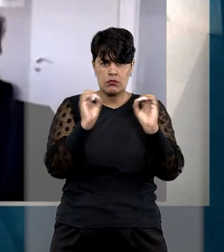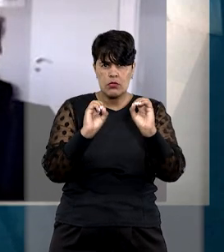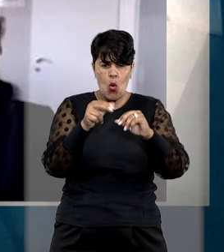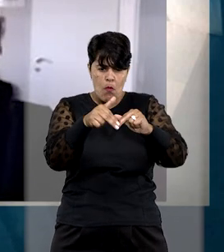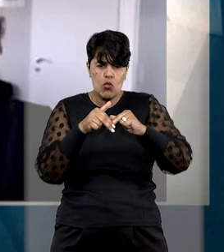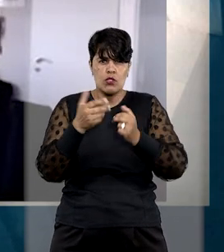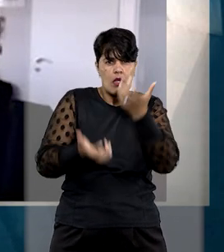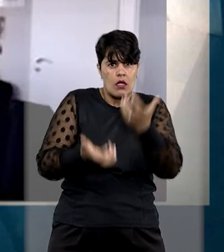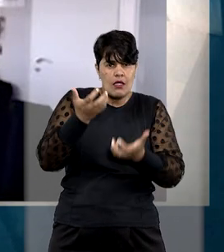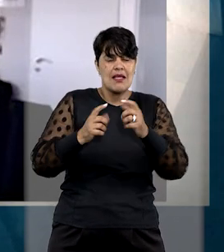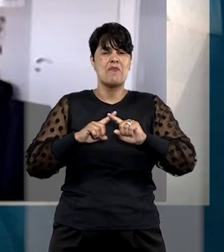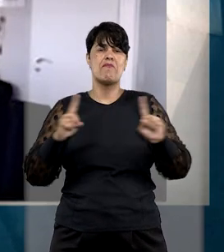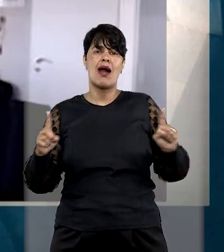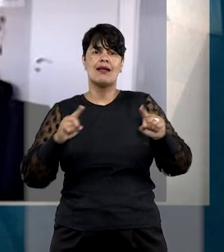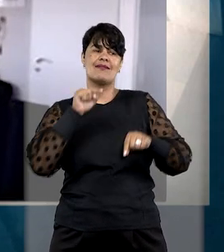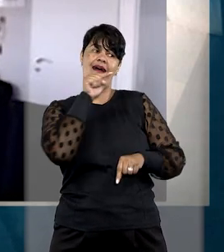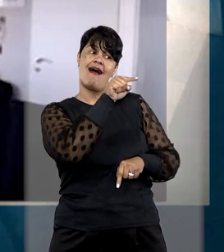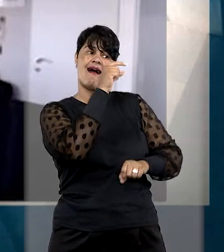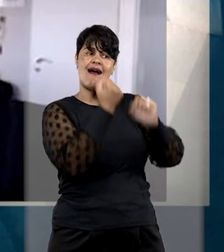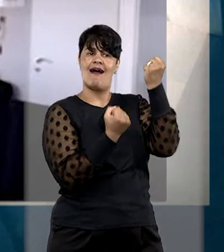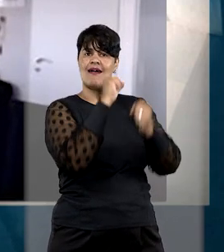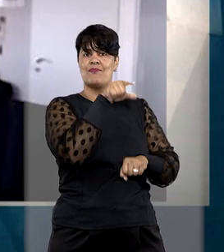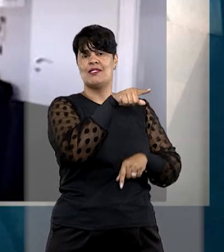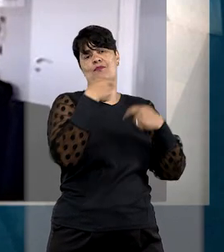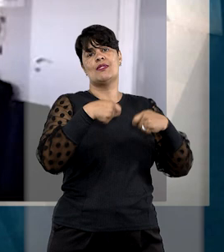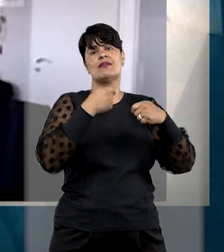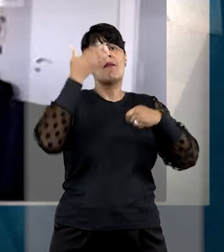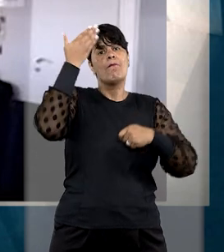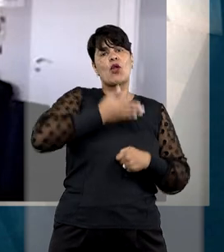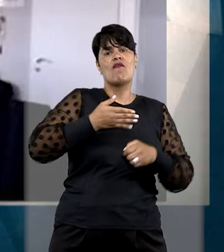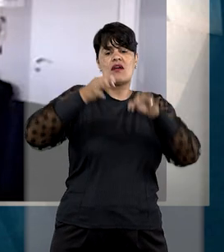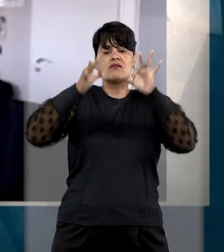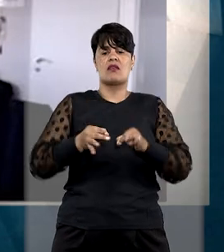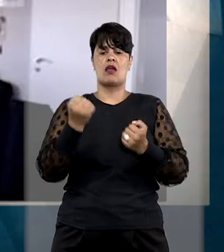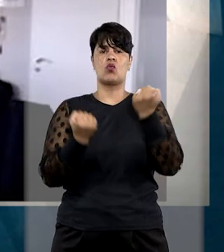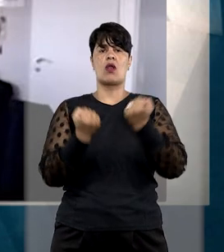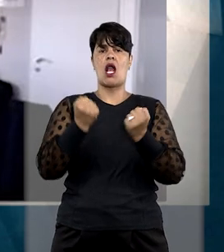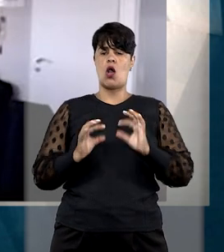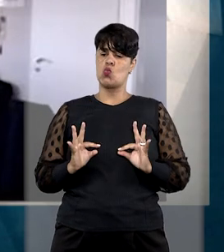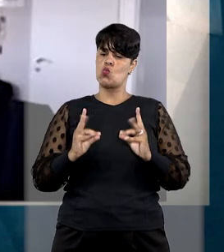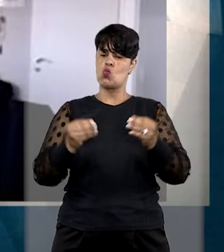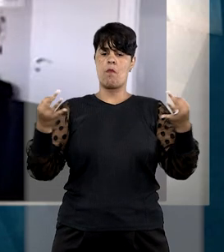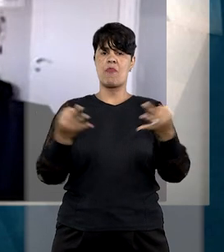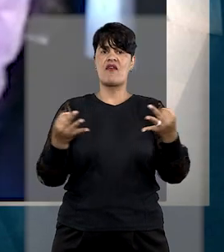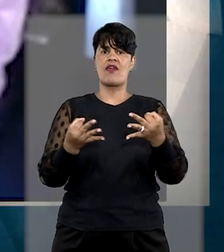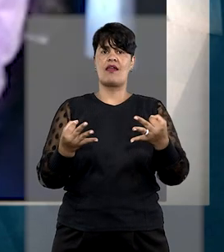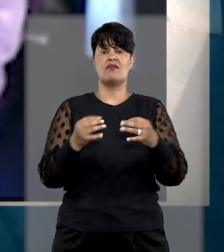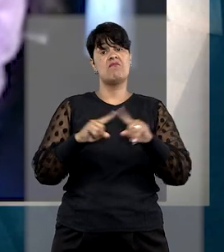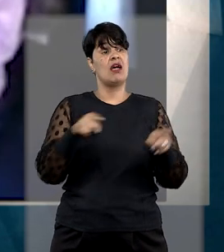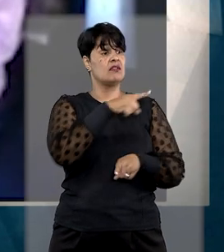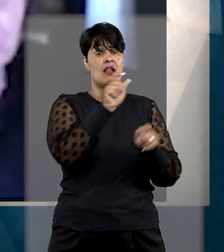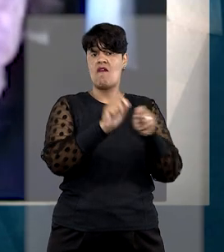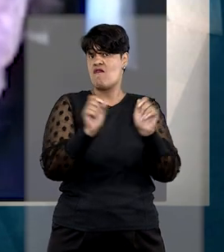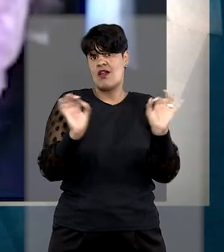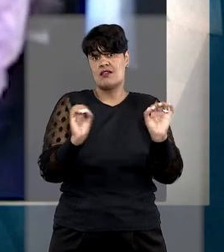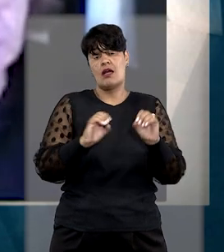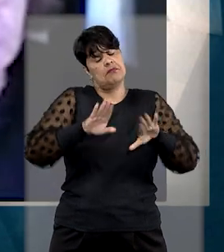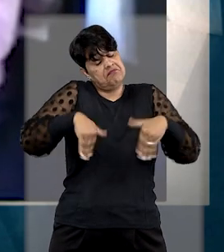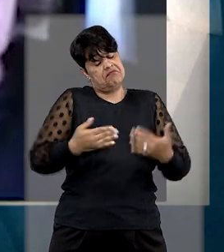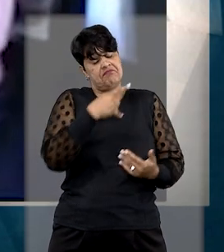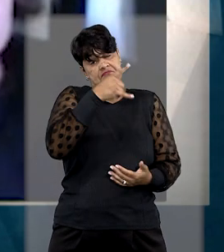defeito no veículo deveria ser comprovada pela fabricante e a concessionária, que não o fazendo, não se exime da